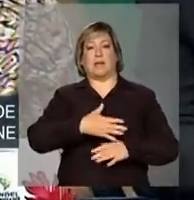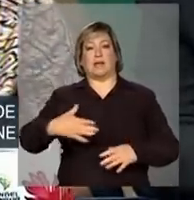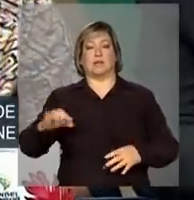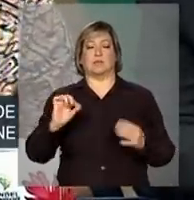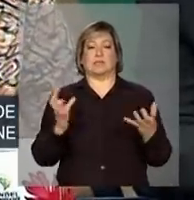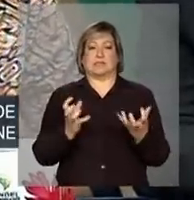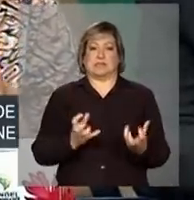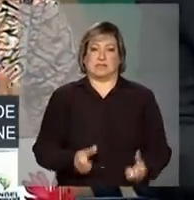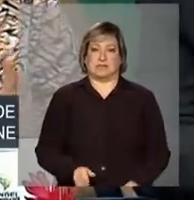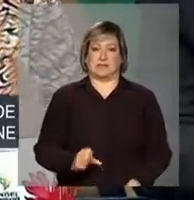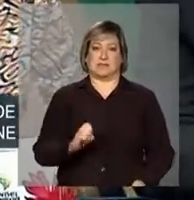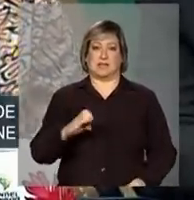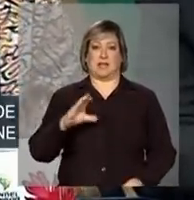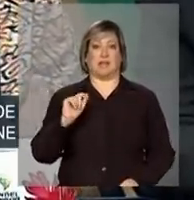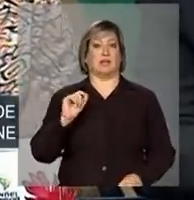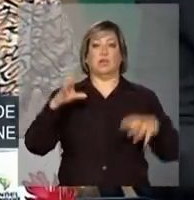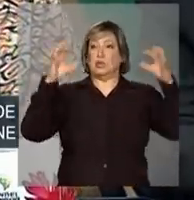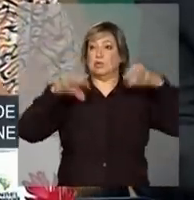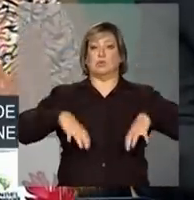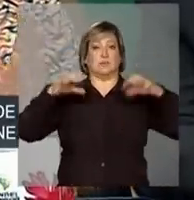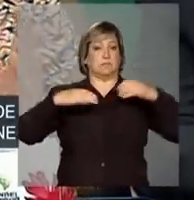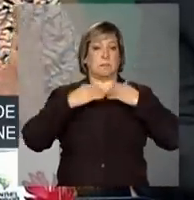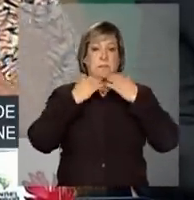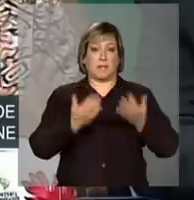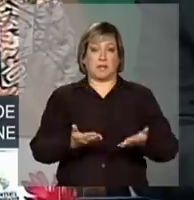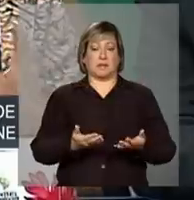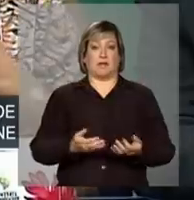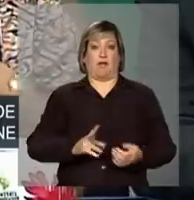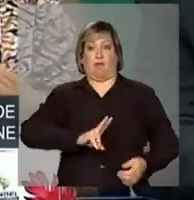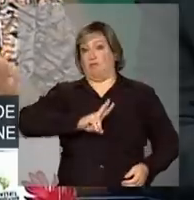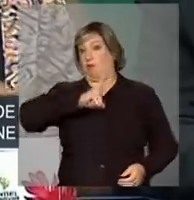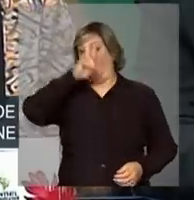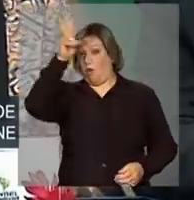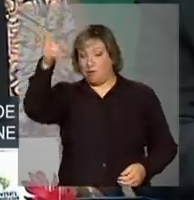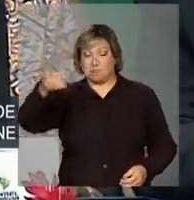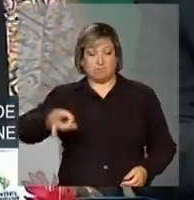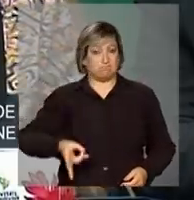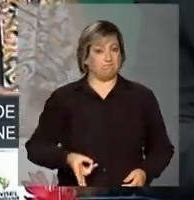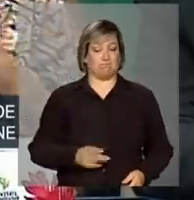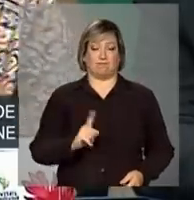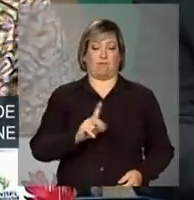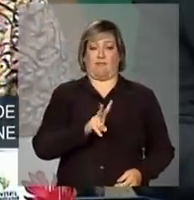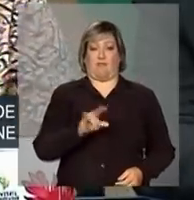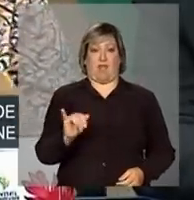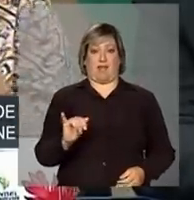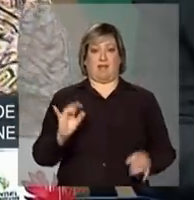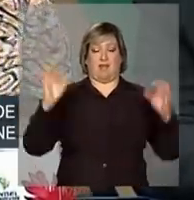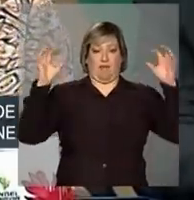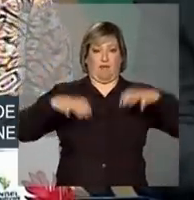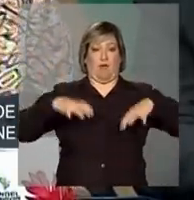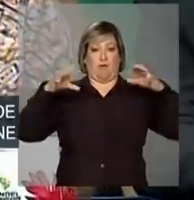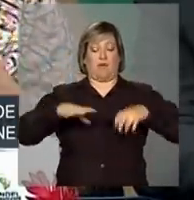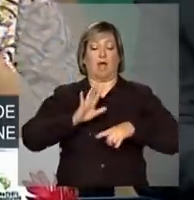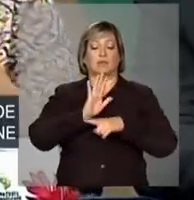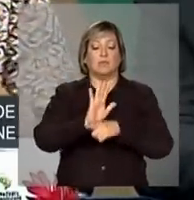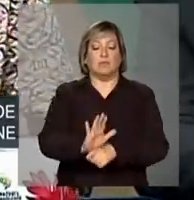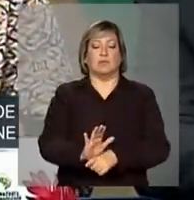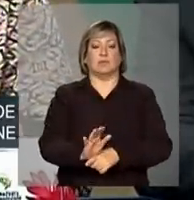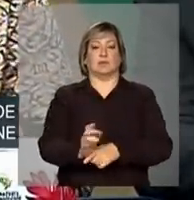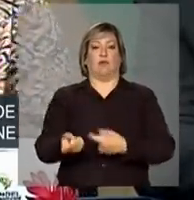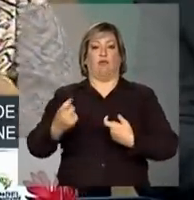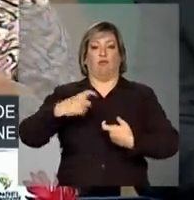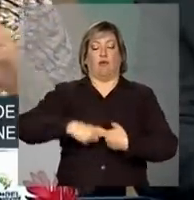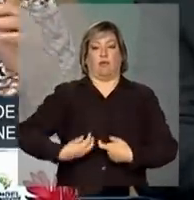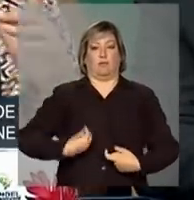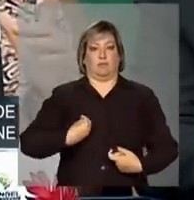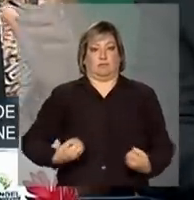chuvas não vão voltar a cair com a intensidade necessária para a recuperação da